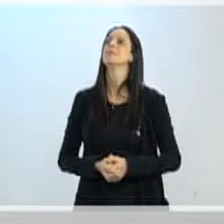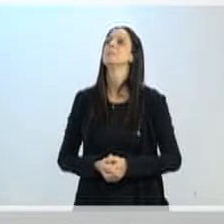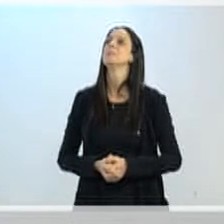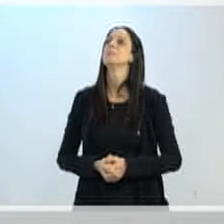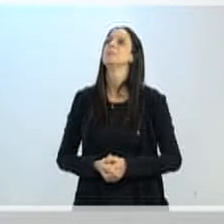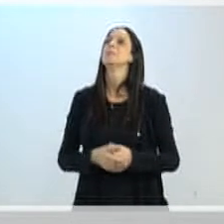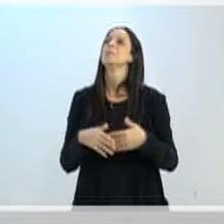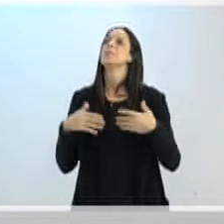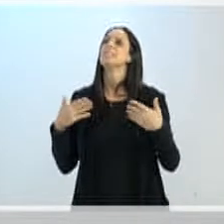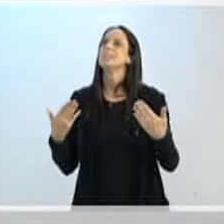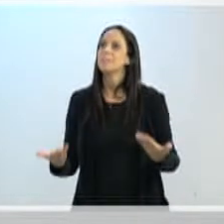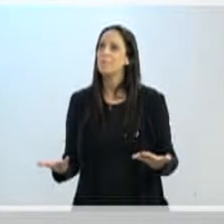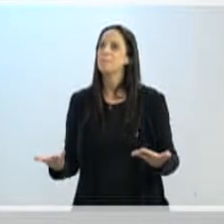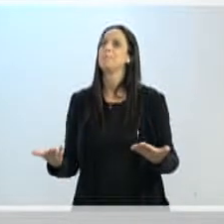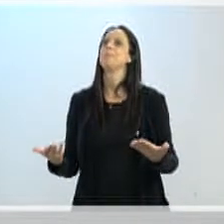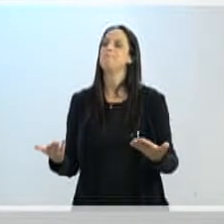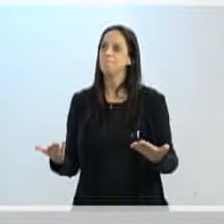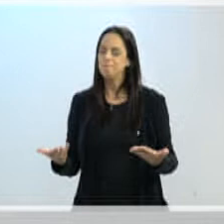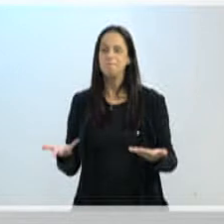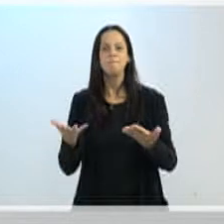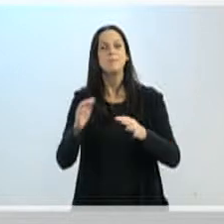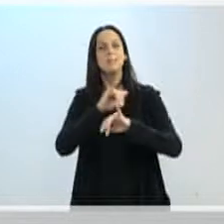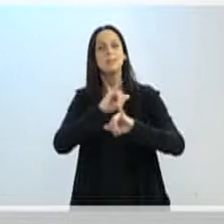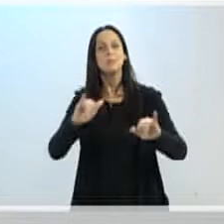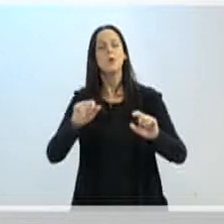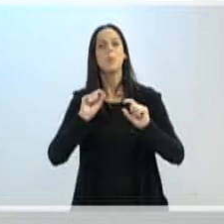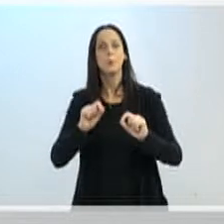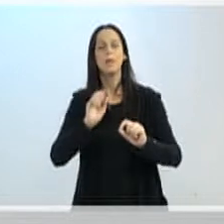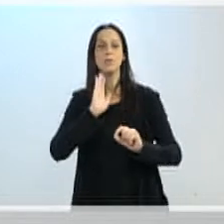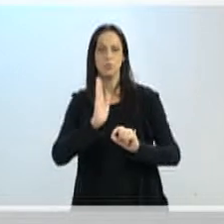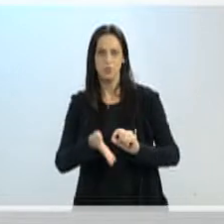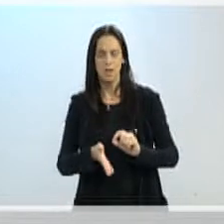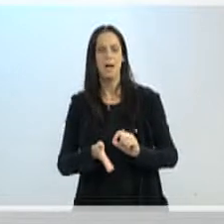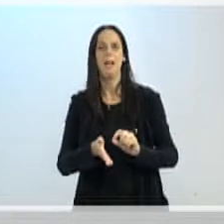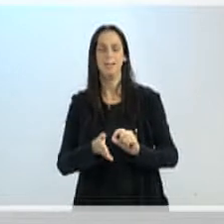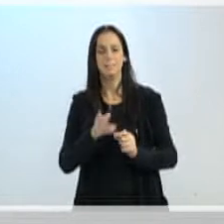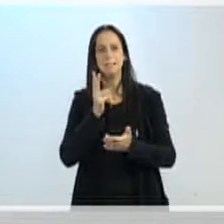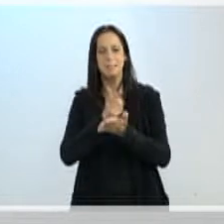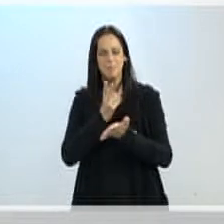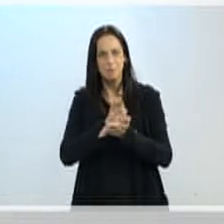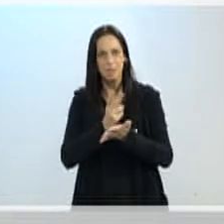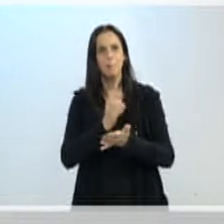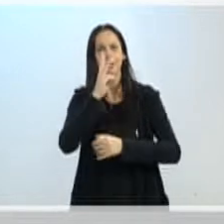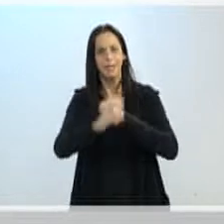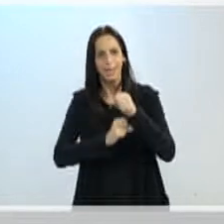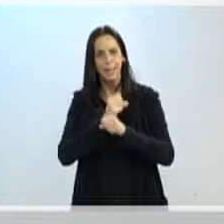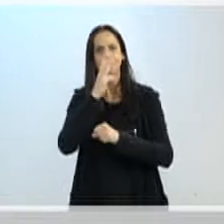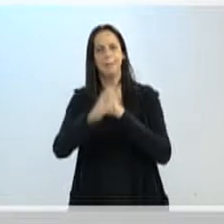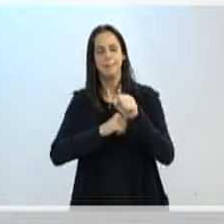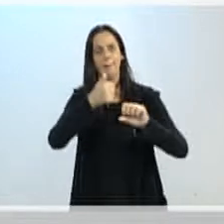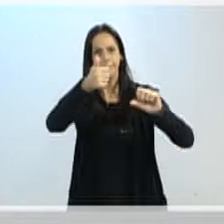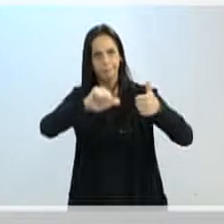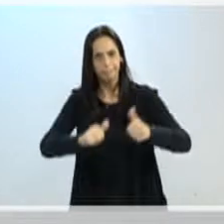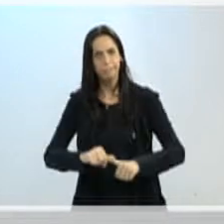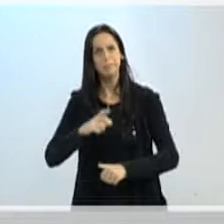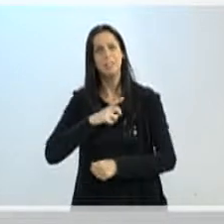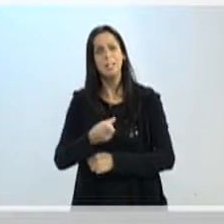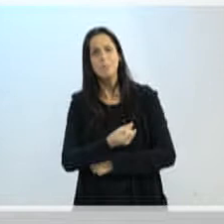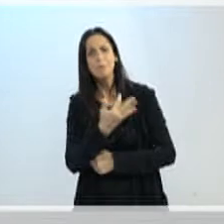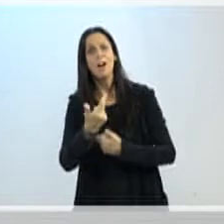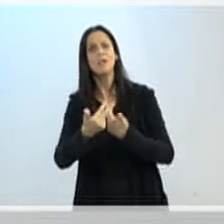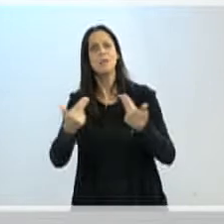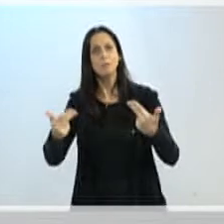Eu gostaria de dizer que dentro dessa revisão periódica que está em andamento, são várias variáveis que são